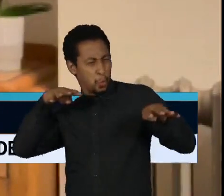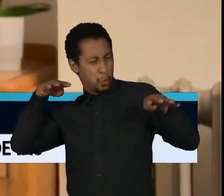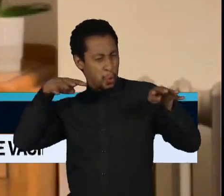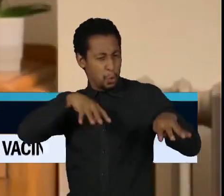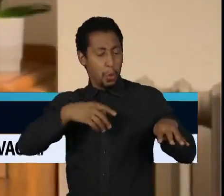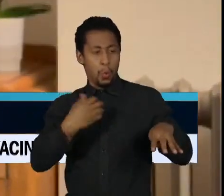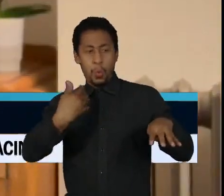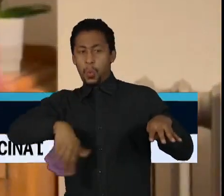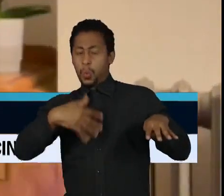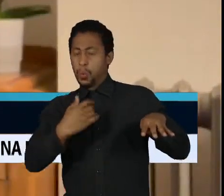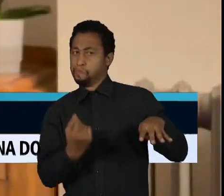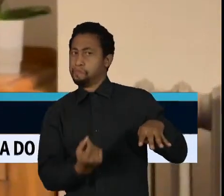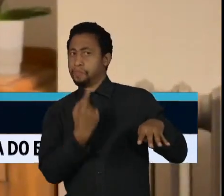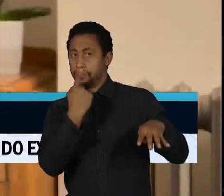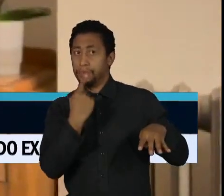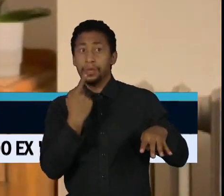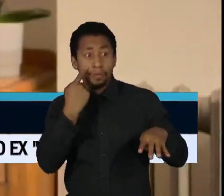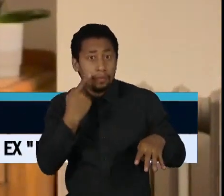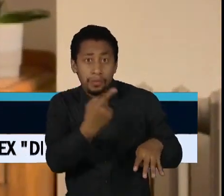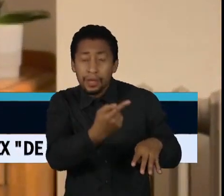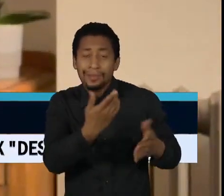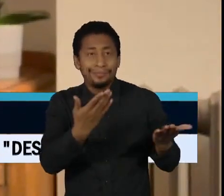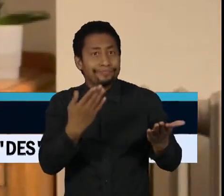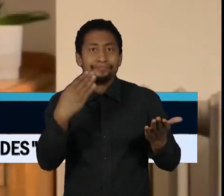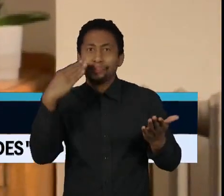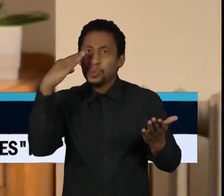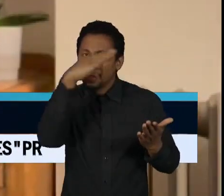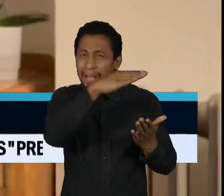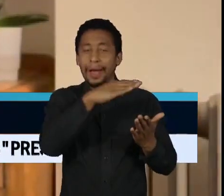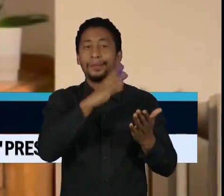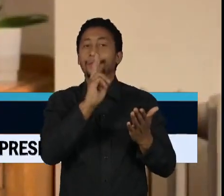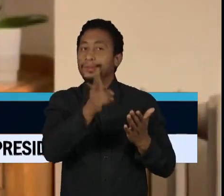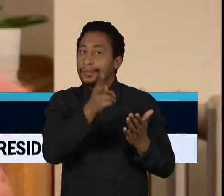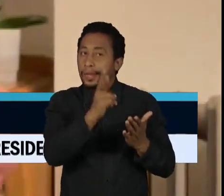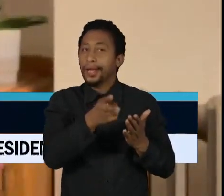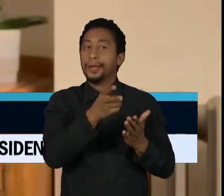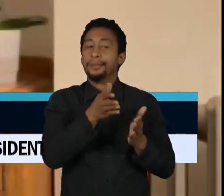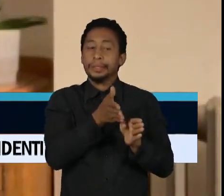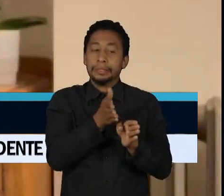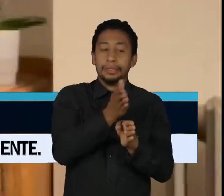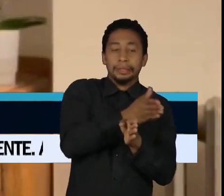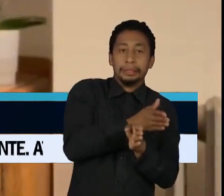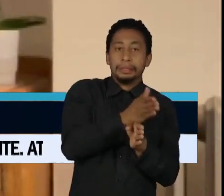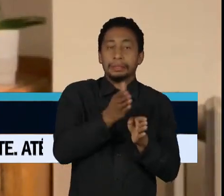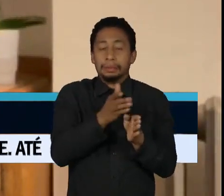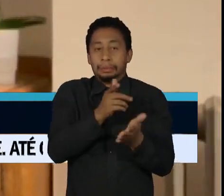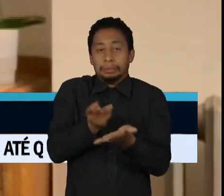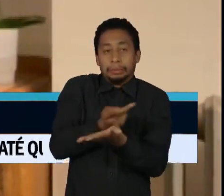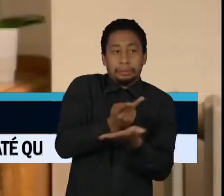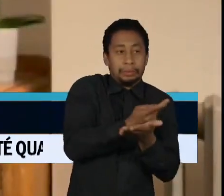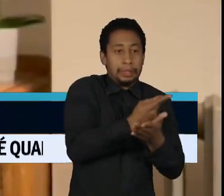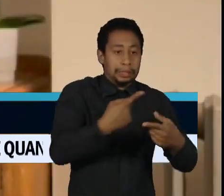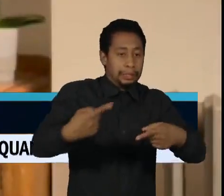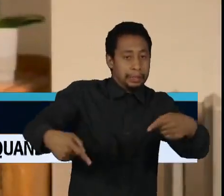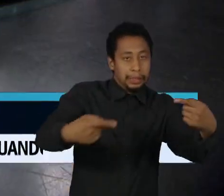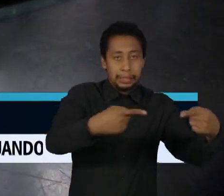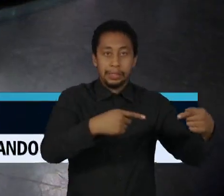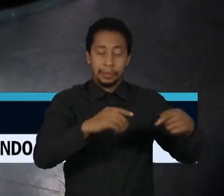onde se olha, ali está ele nas fronteiras entre as editorias de polícia e política. Obrigado. Obrigado.